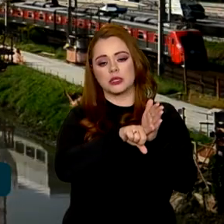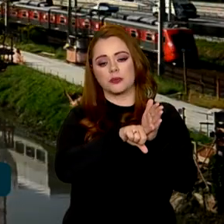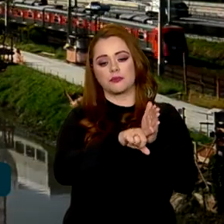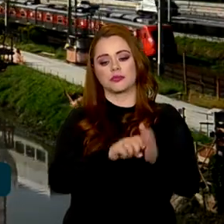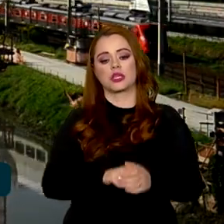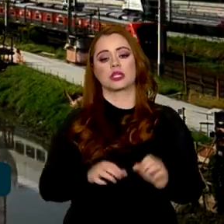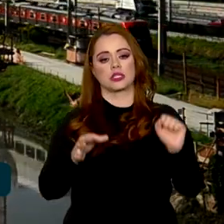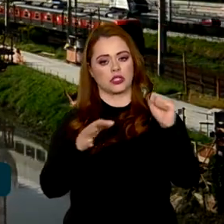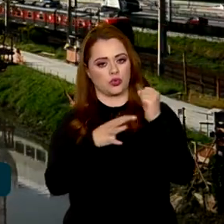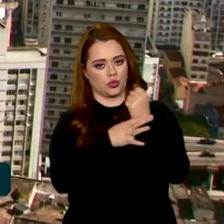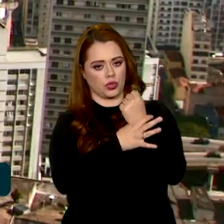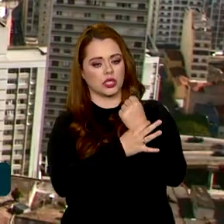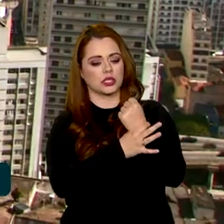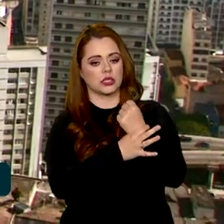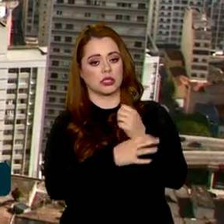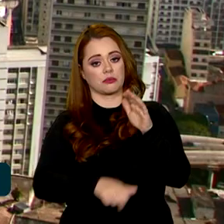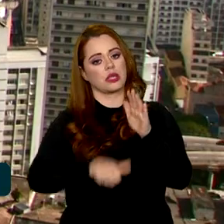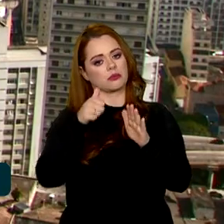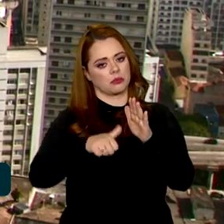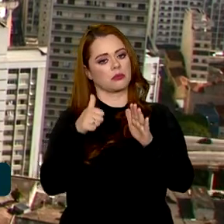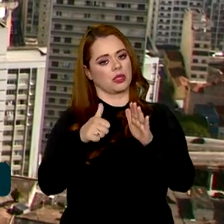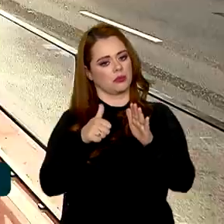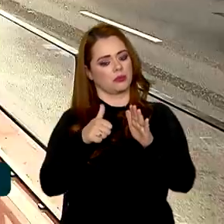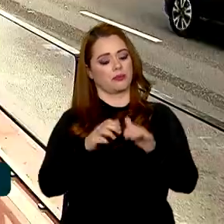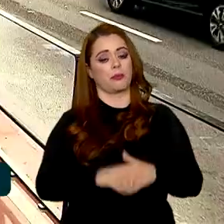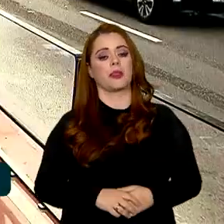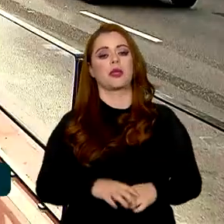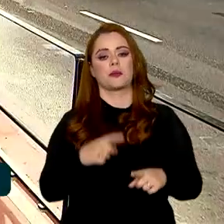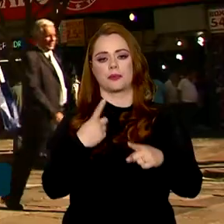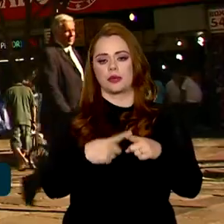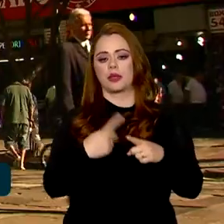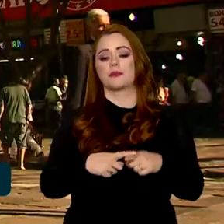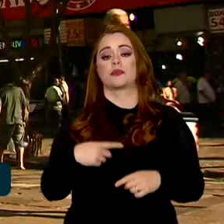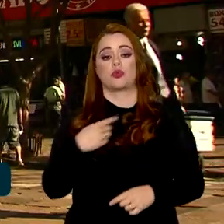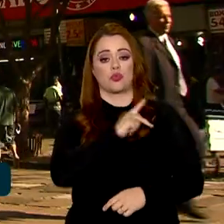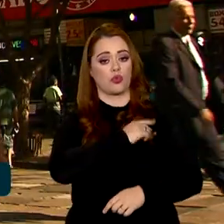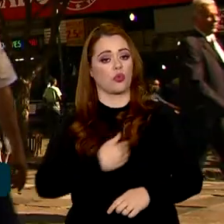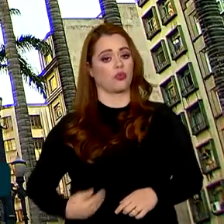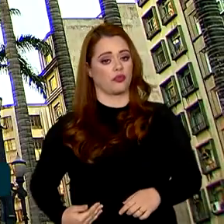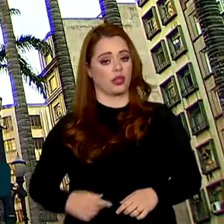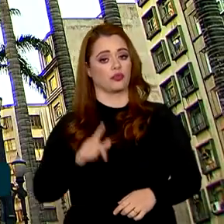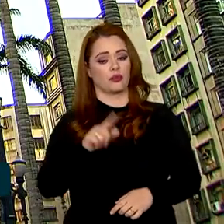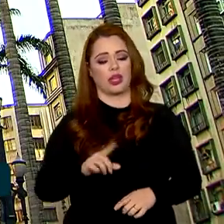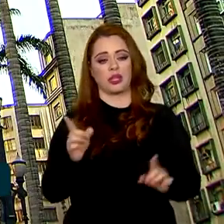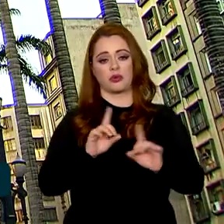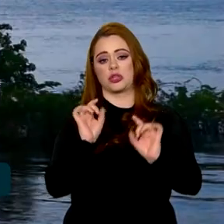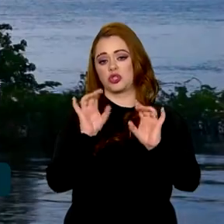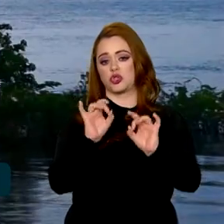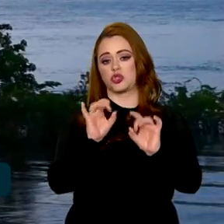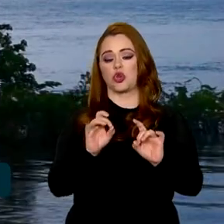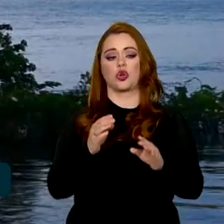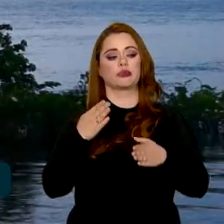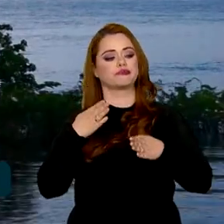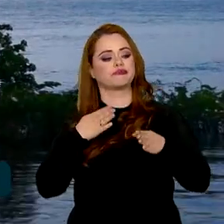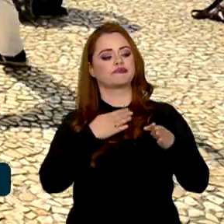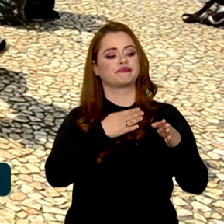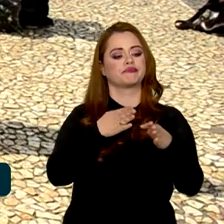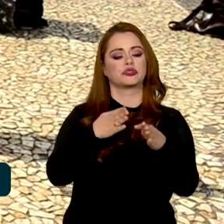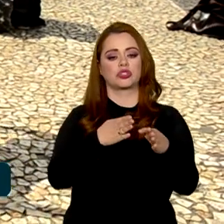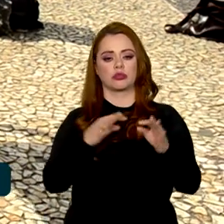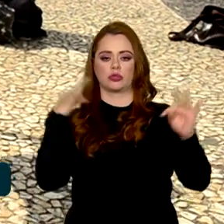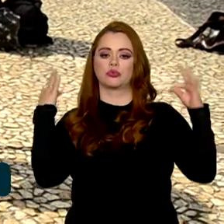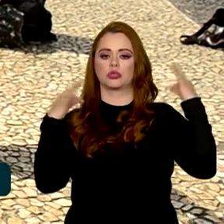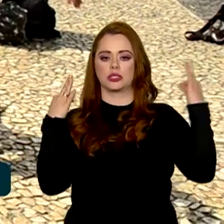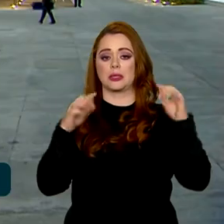segurança estava entre as prioridades, apesar de que, para o governo, a questão não deve ser direcionada ao